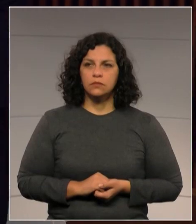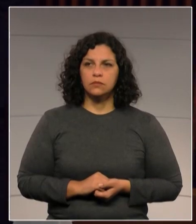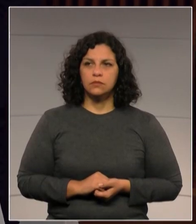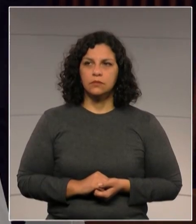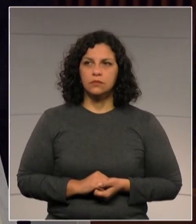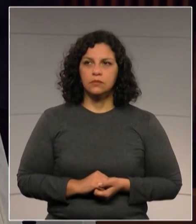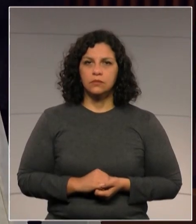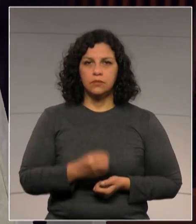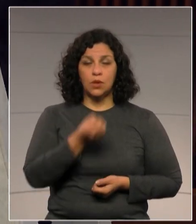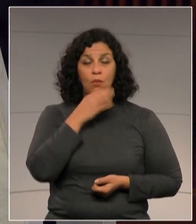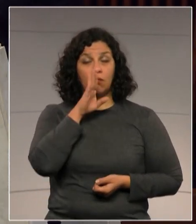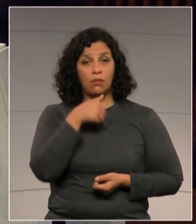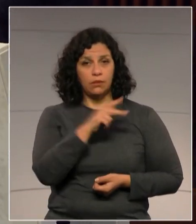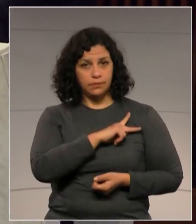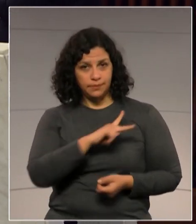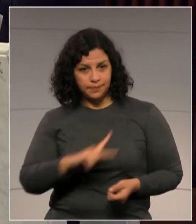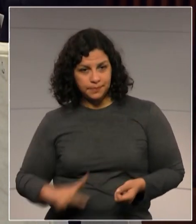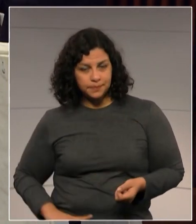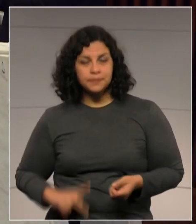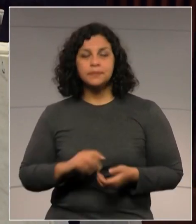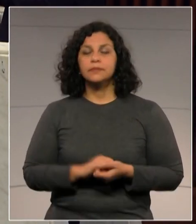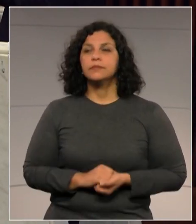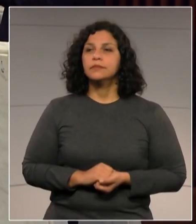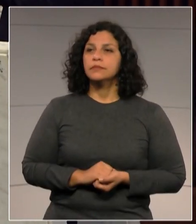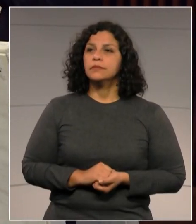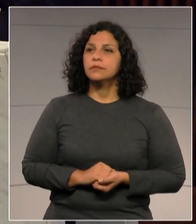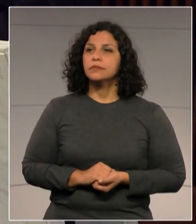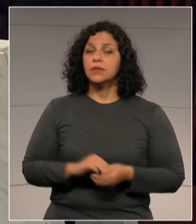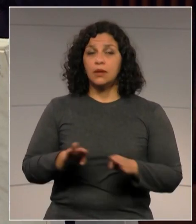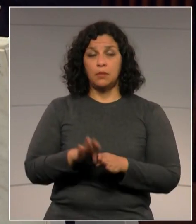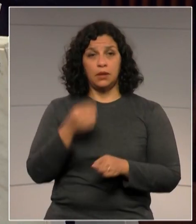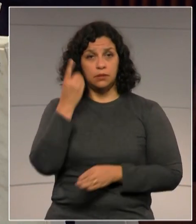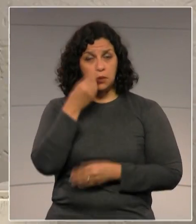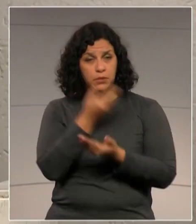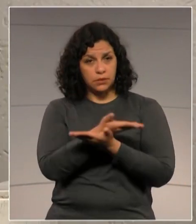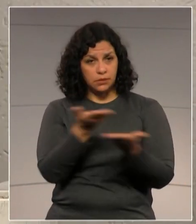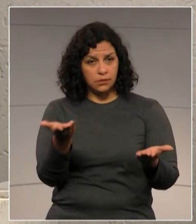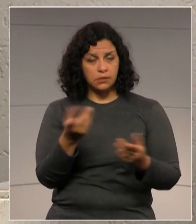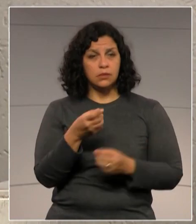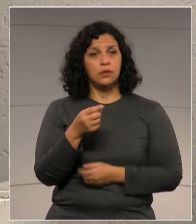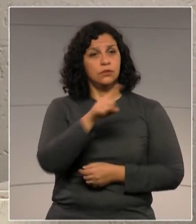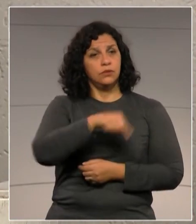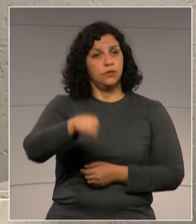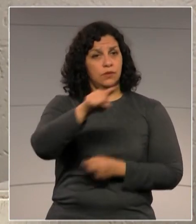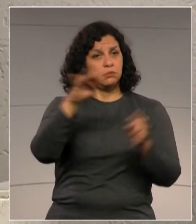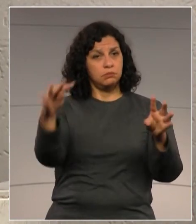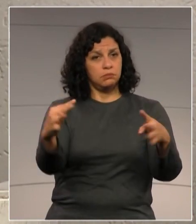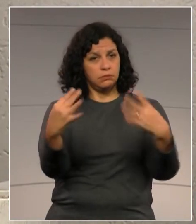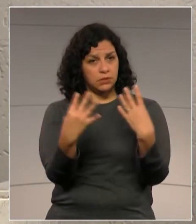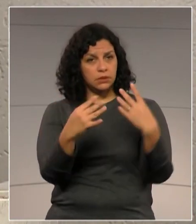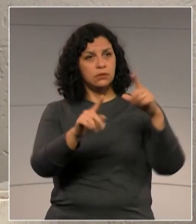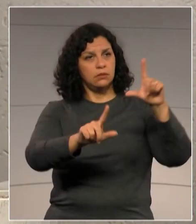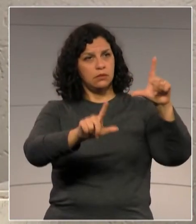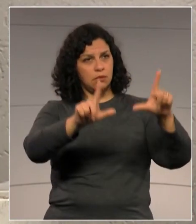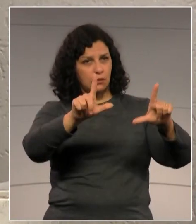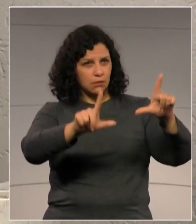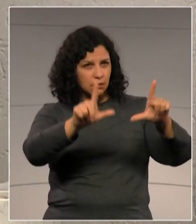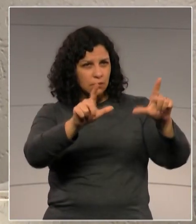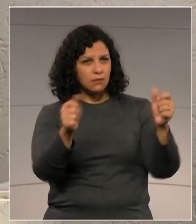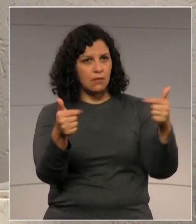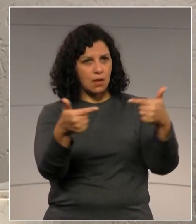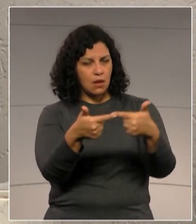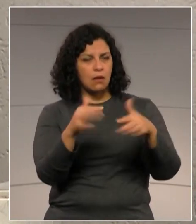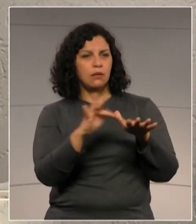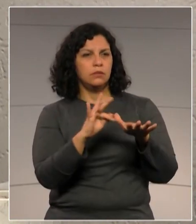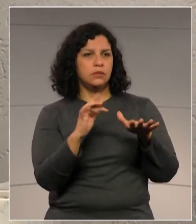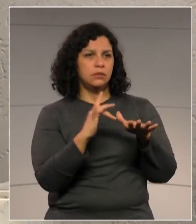Boa tarde, seu presidente, deputados, deputadas, senhores e senhoras que nos acompanham através das